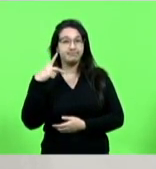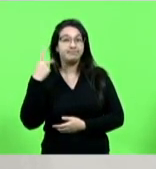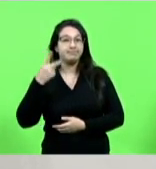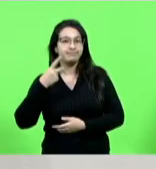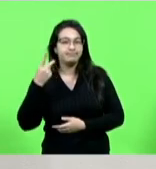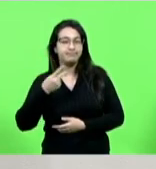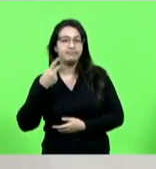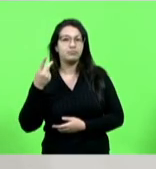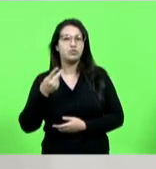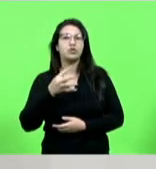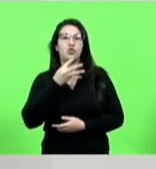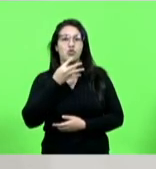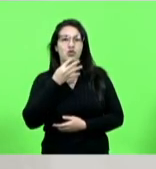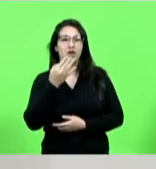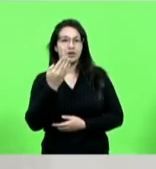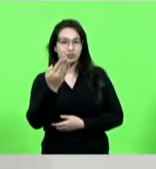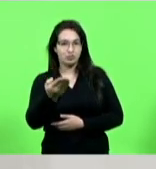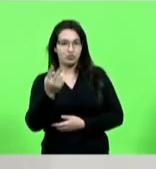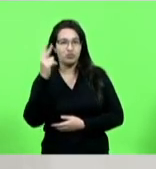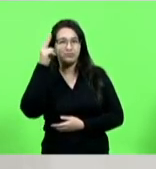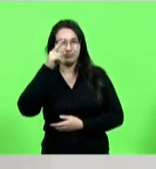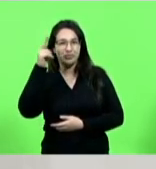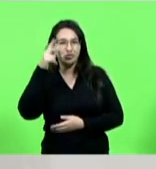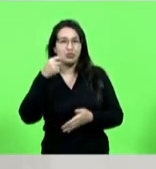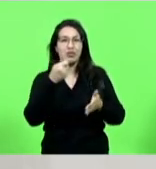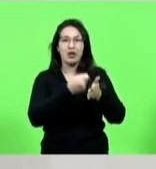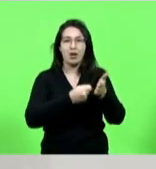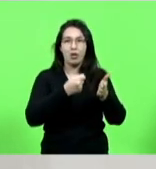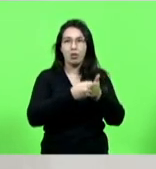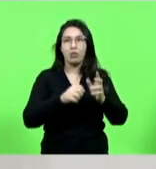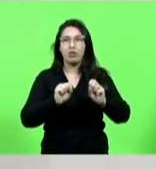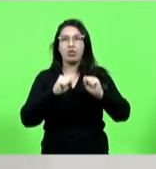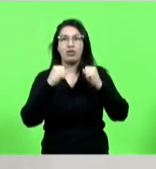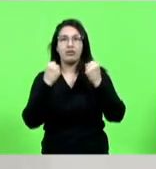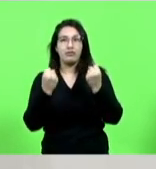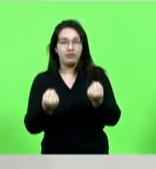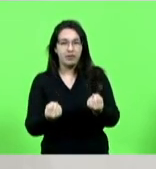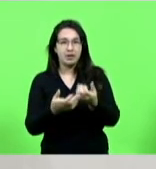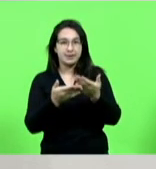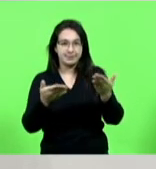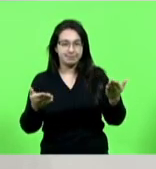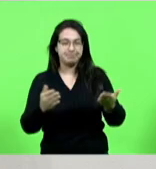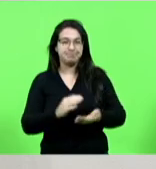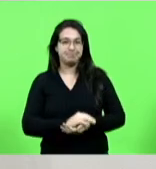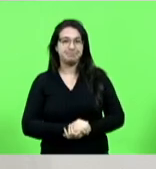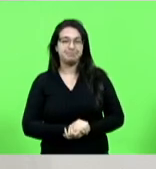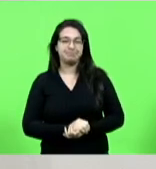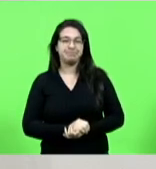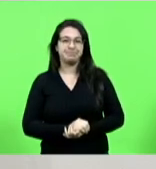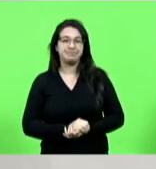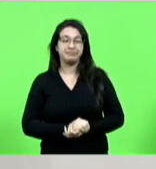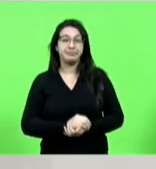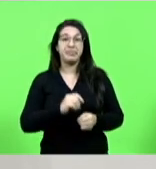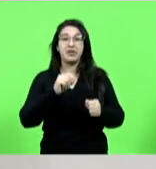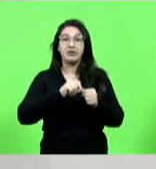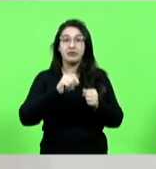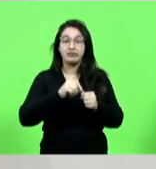a gente conhecia a sua história pela luta de defesa aos mesmos. E eu tive de fazer um plebiscito,